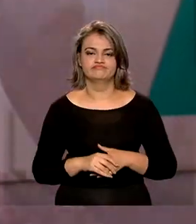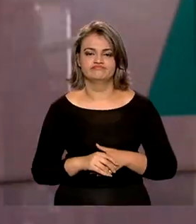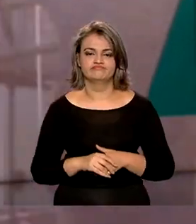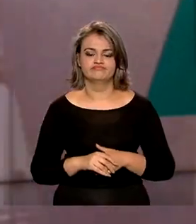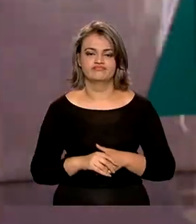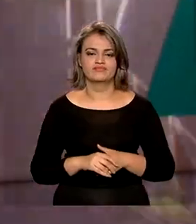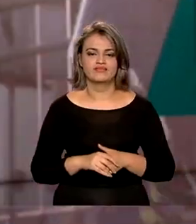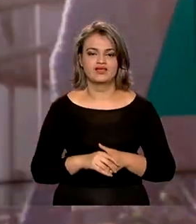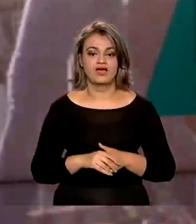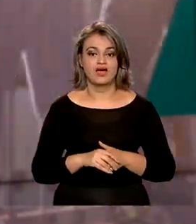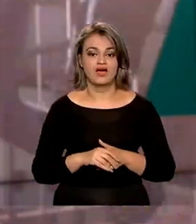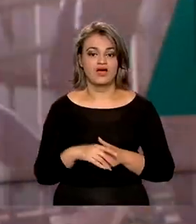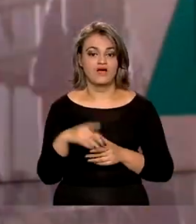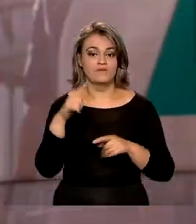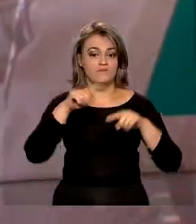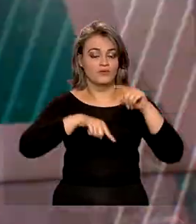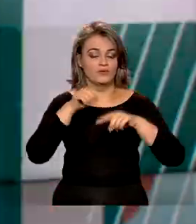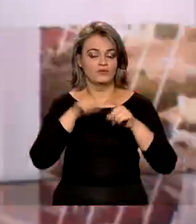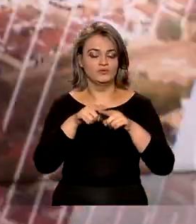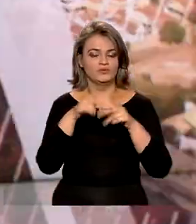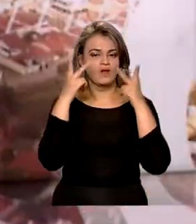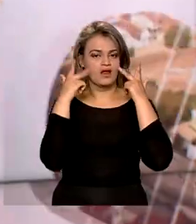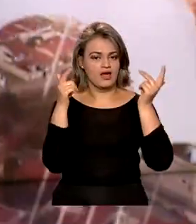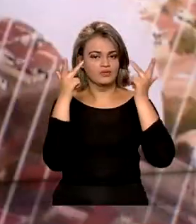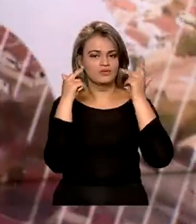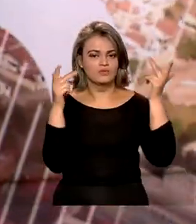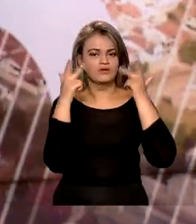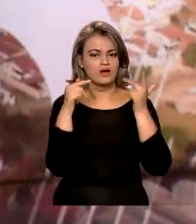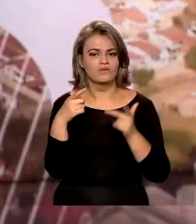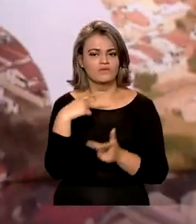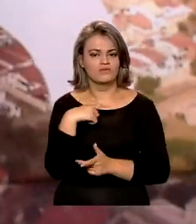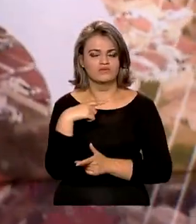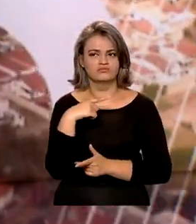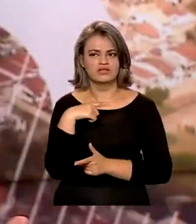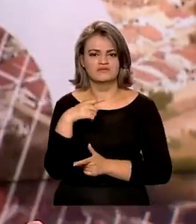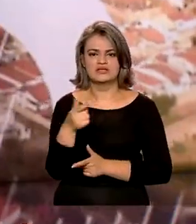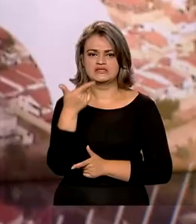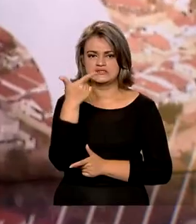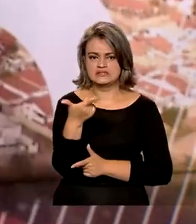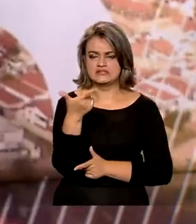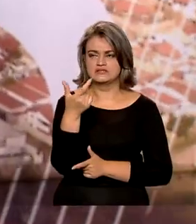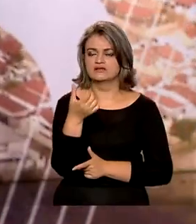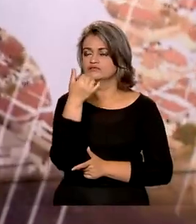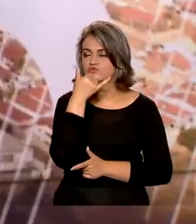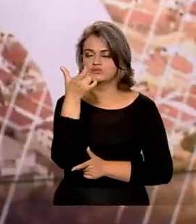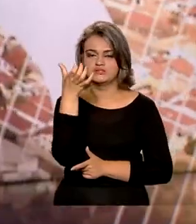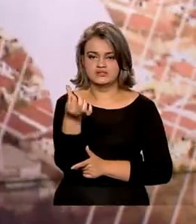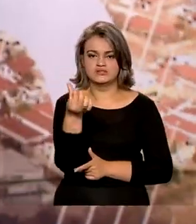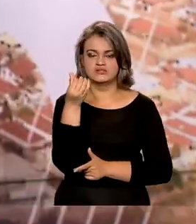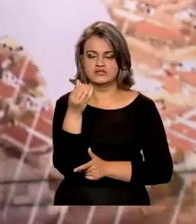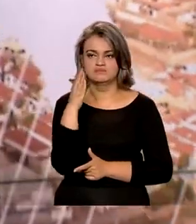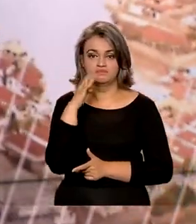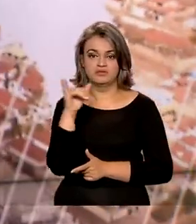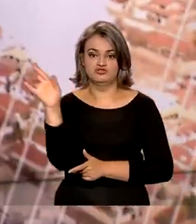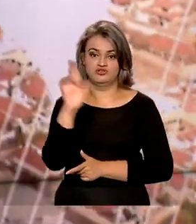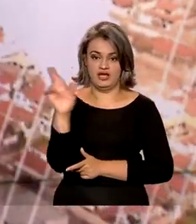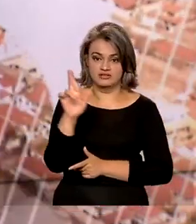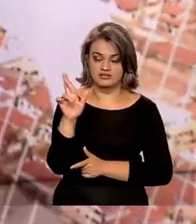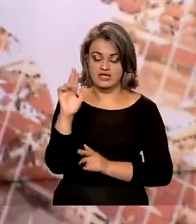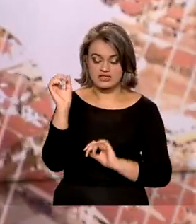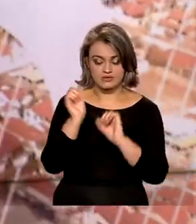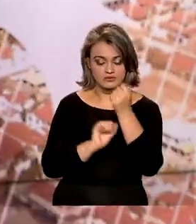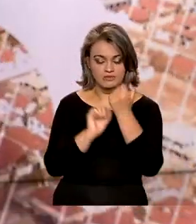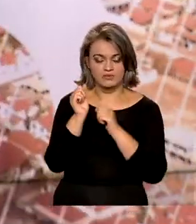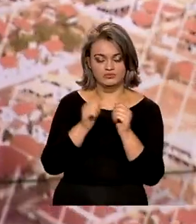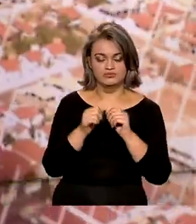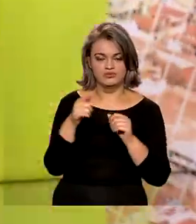No último ano, os produtos orgânicos movimentaram quase 6 bilhões de reais no mercado nacional. E para que esse modelo de produção